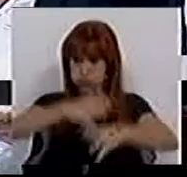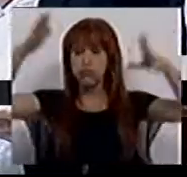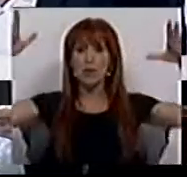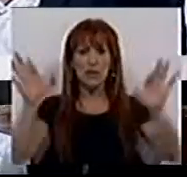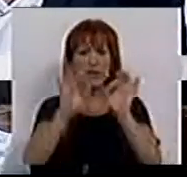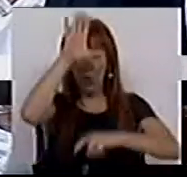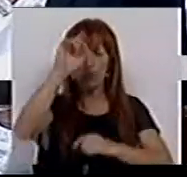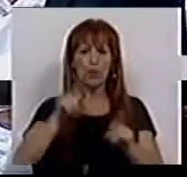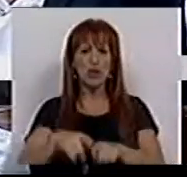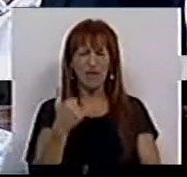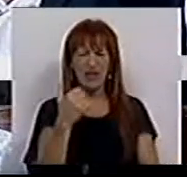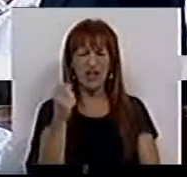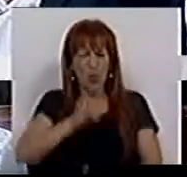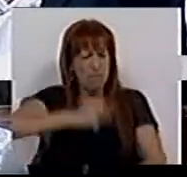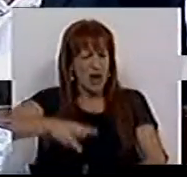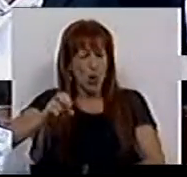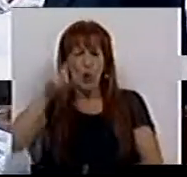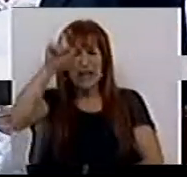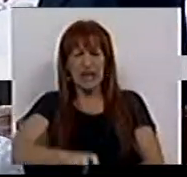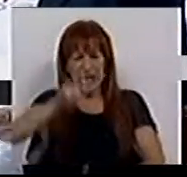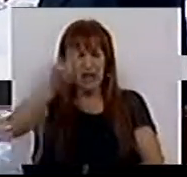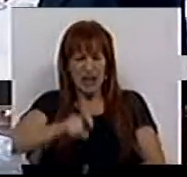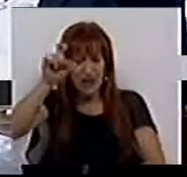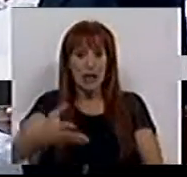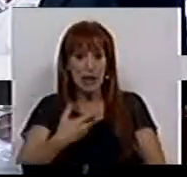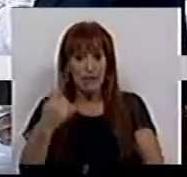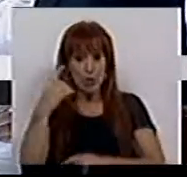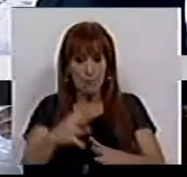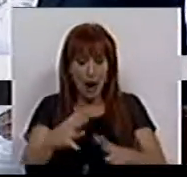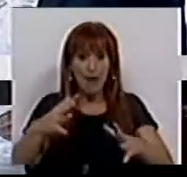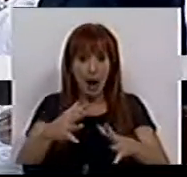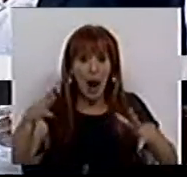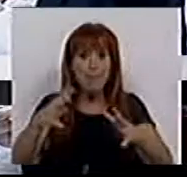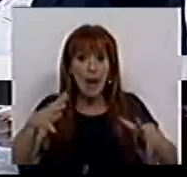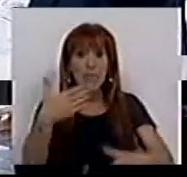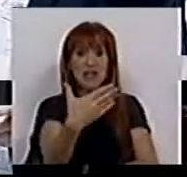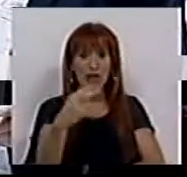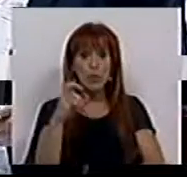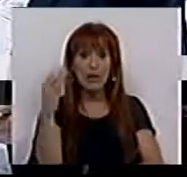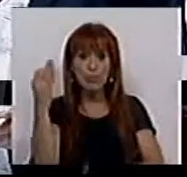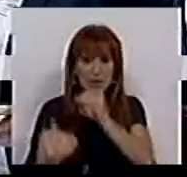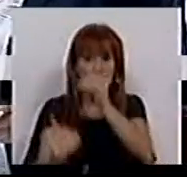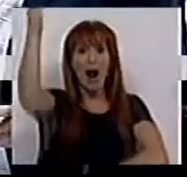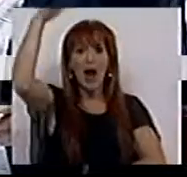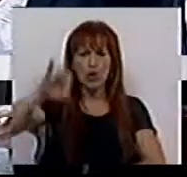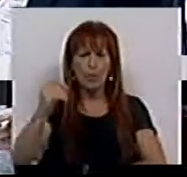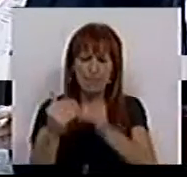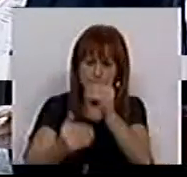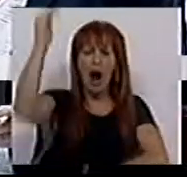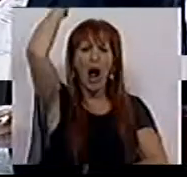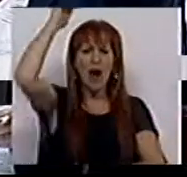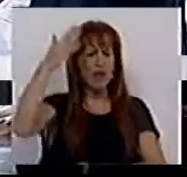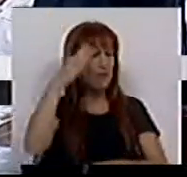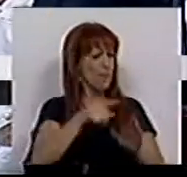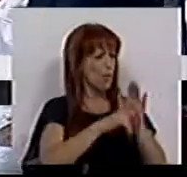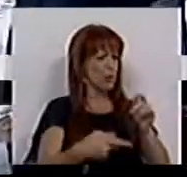como este Governo de 25 milhões de euros por dia. A dívida pública a crescer, mais de 130% do PIB, muito mais do que